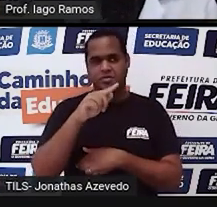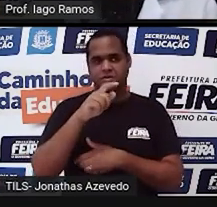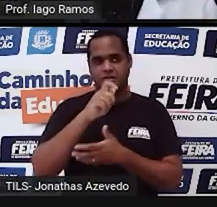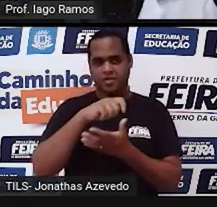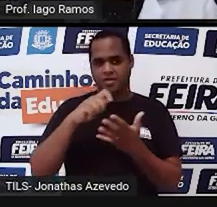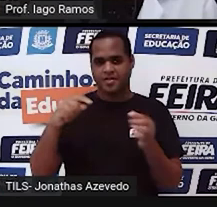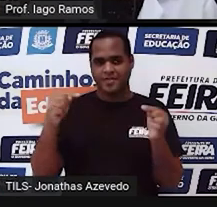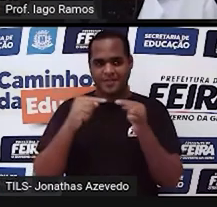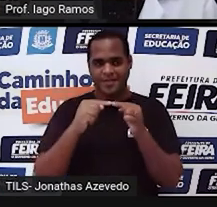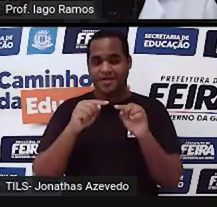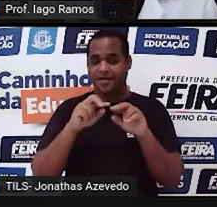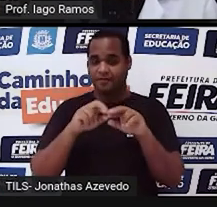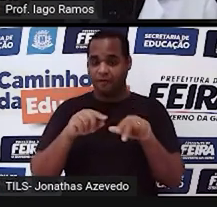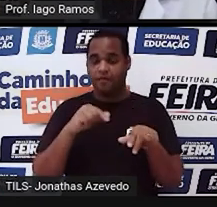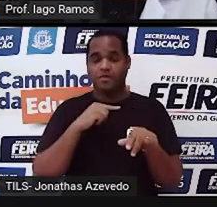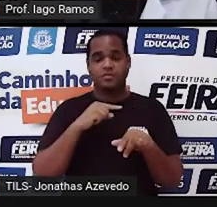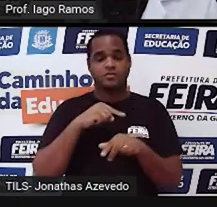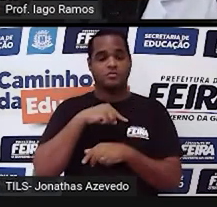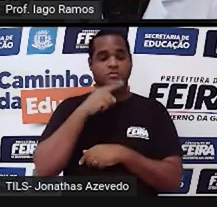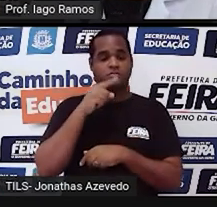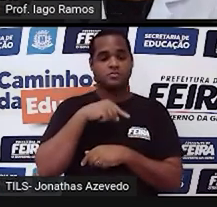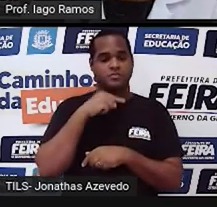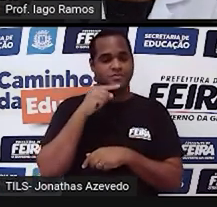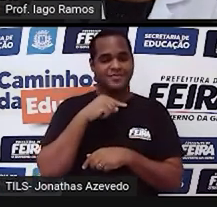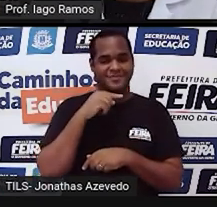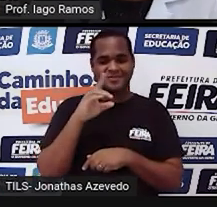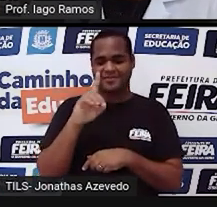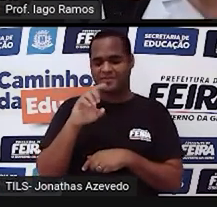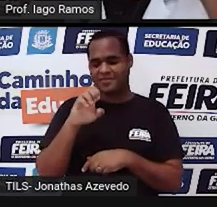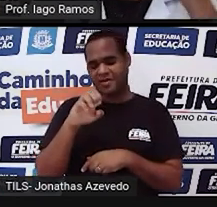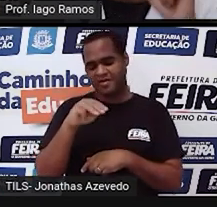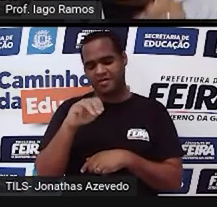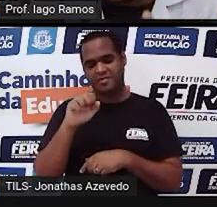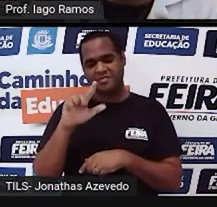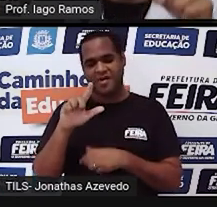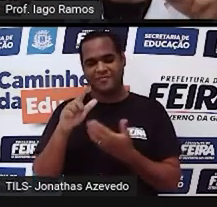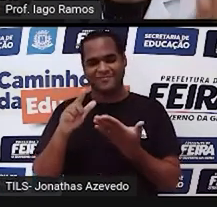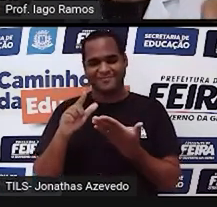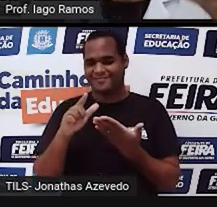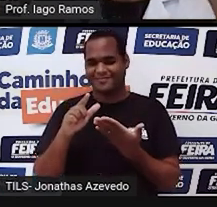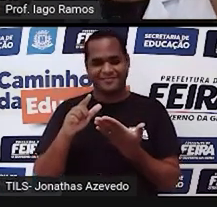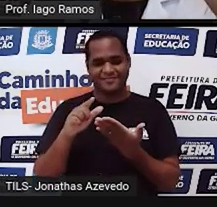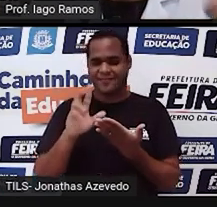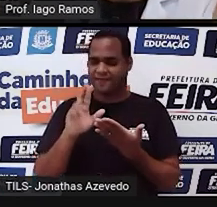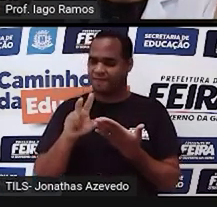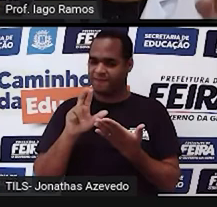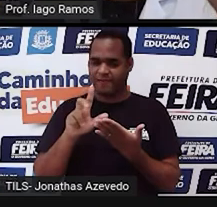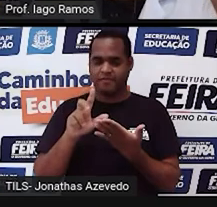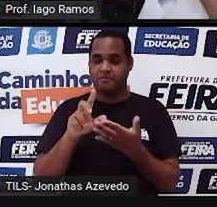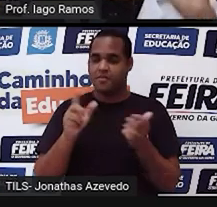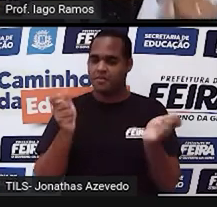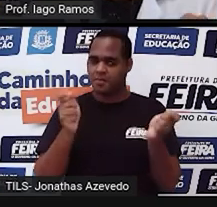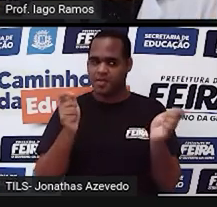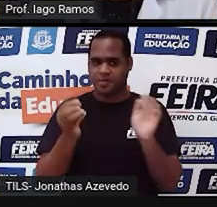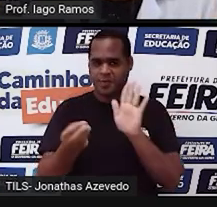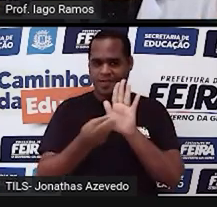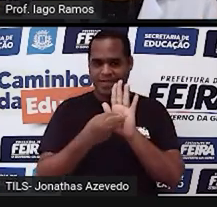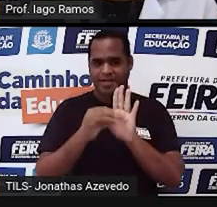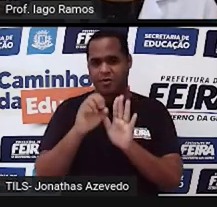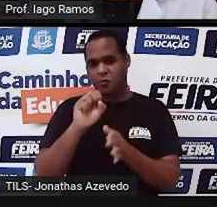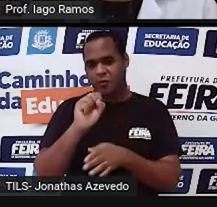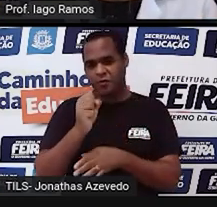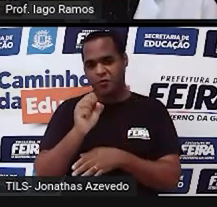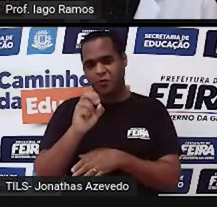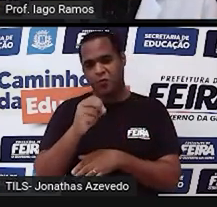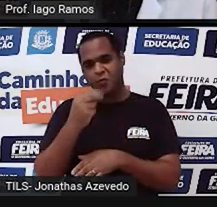daquela forma na representação decimal. Mas dá para colocar tanto o 8 quanto o